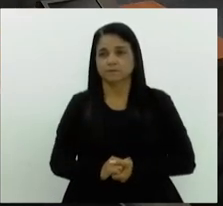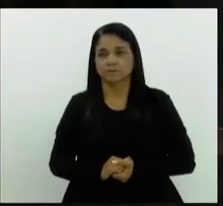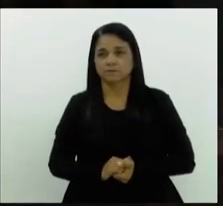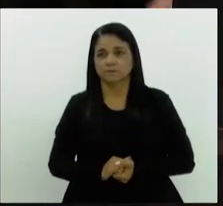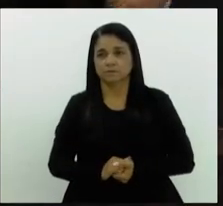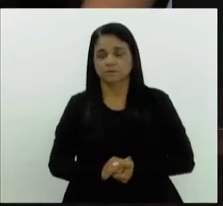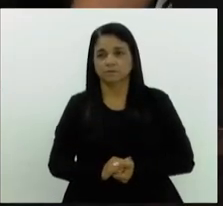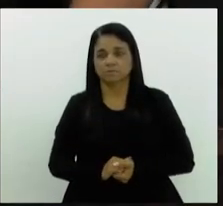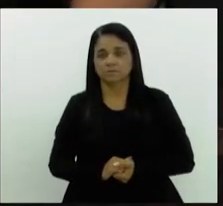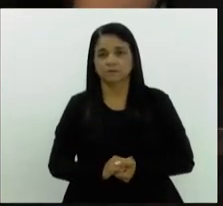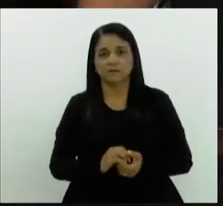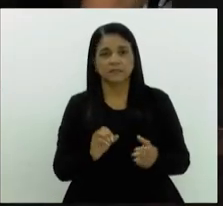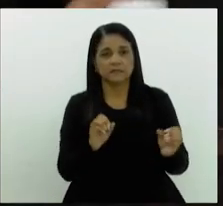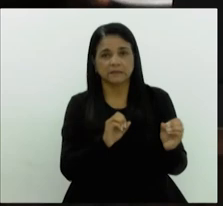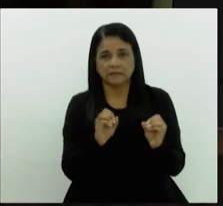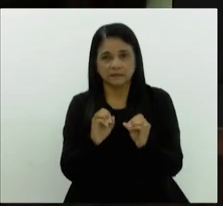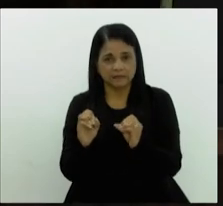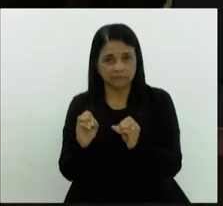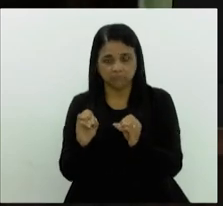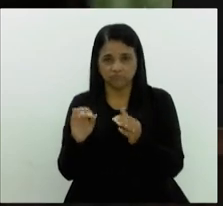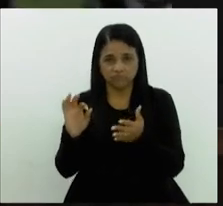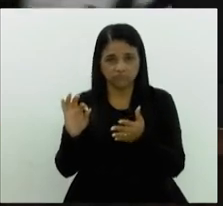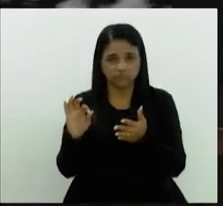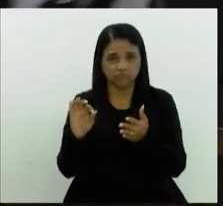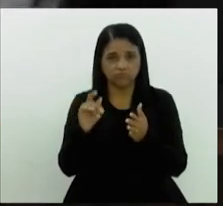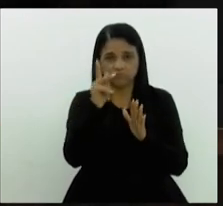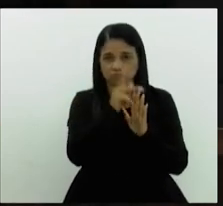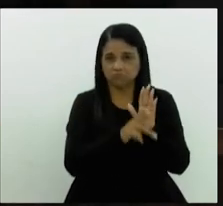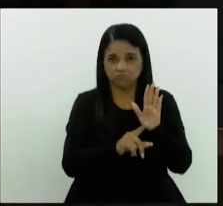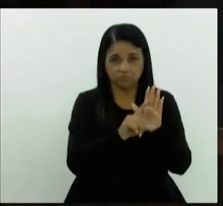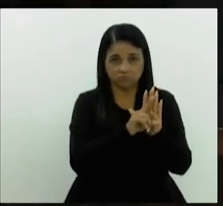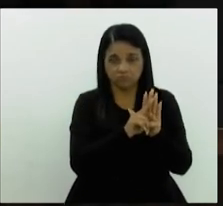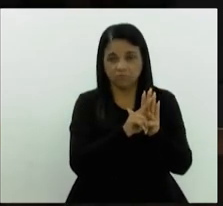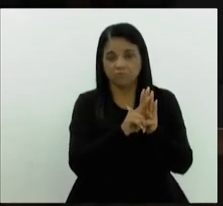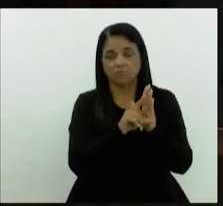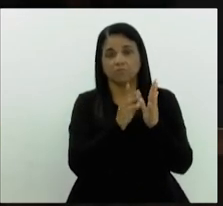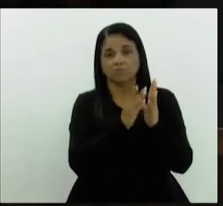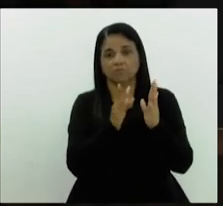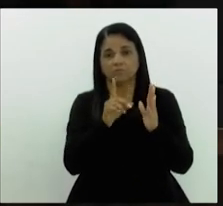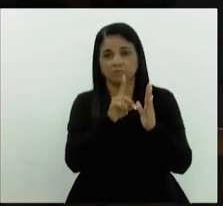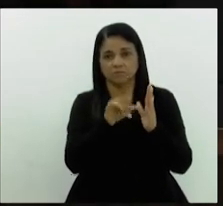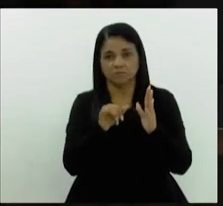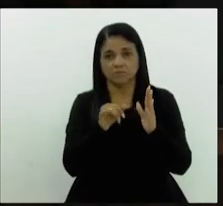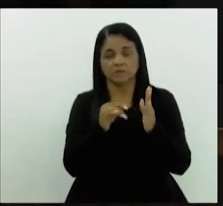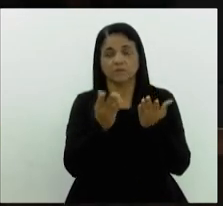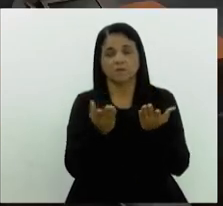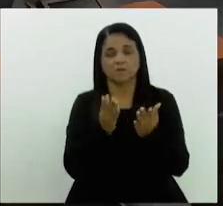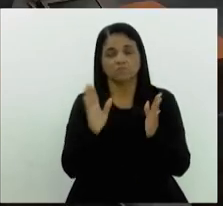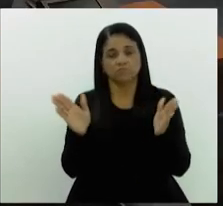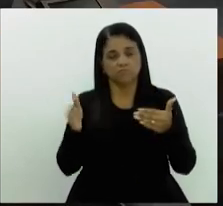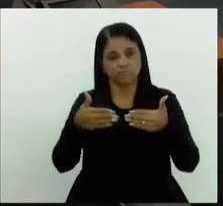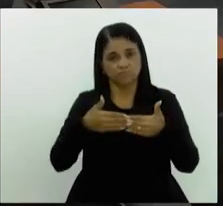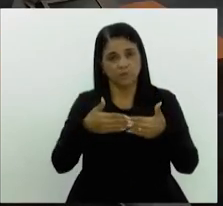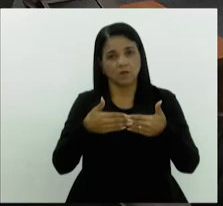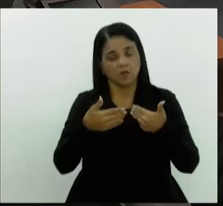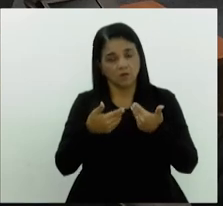nada mais havendo a tratar na hora do dia passa ao expediente final